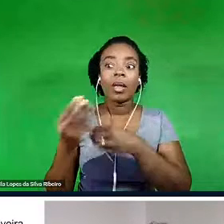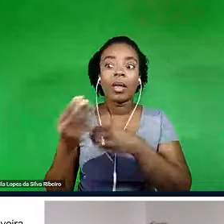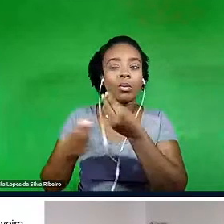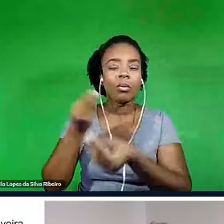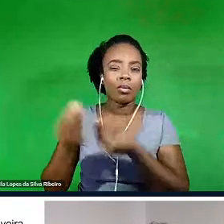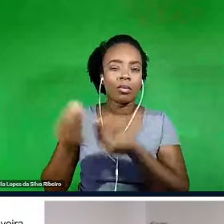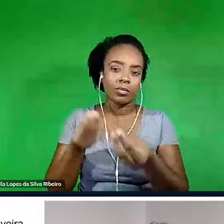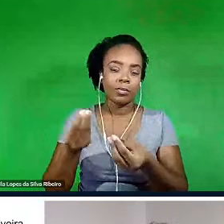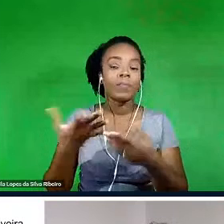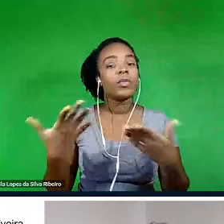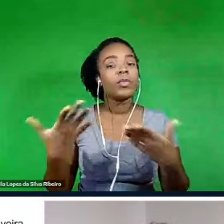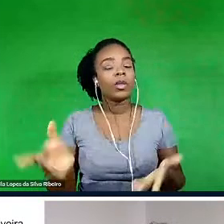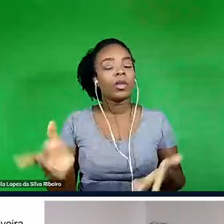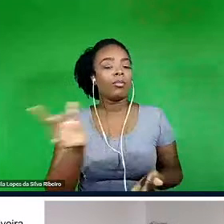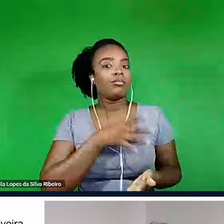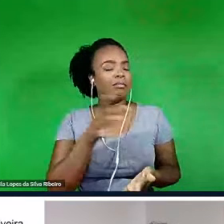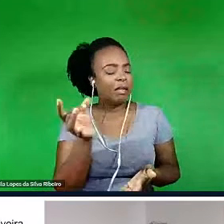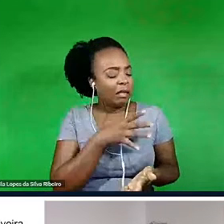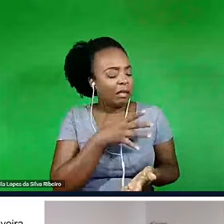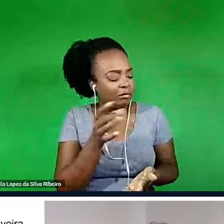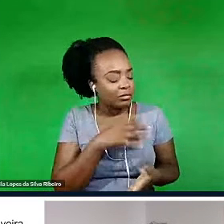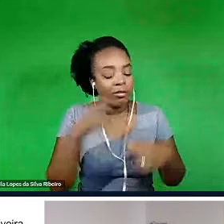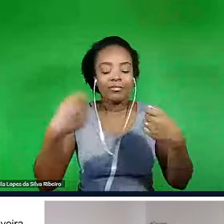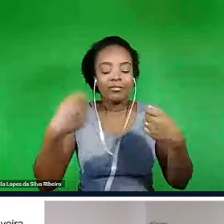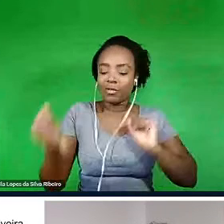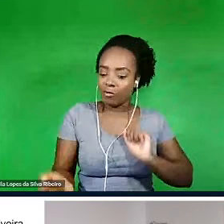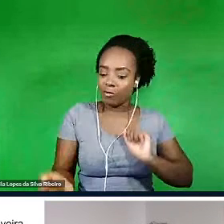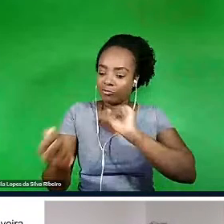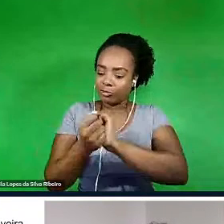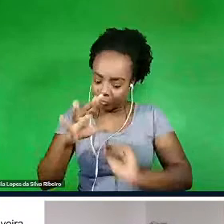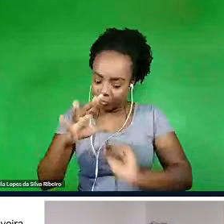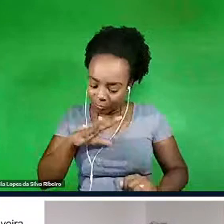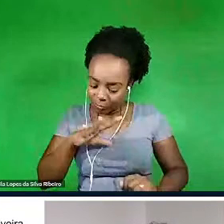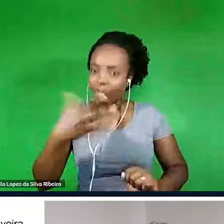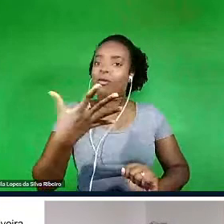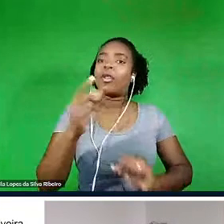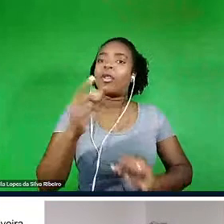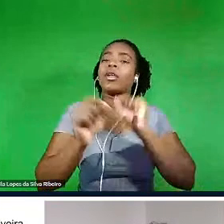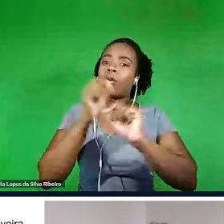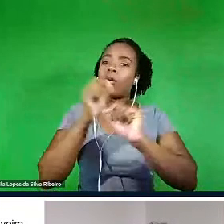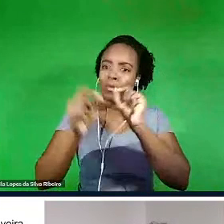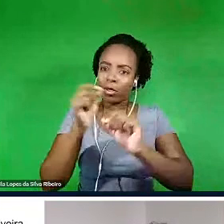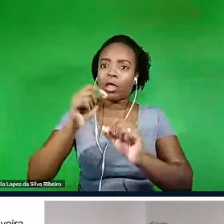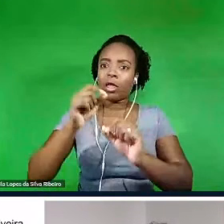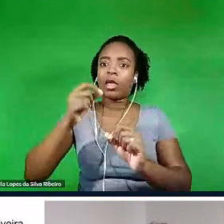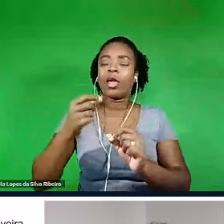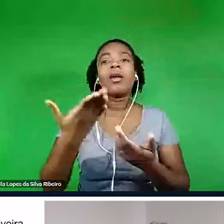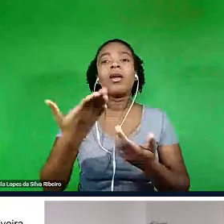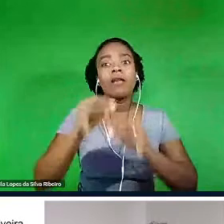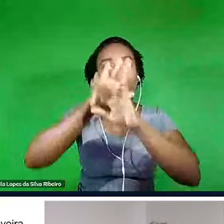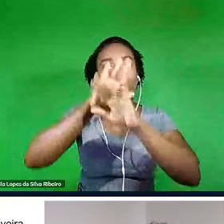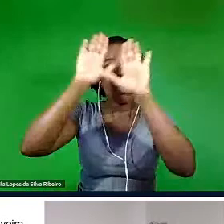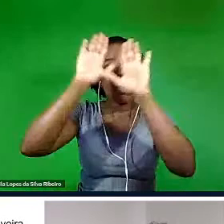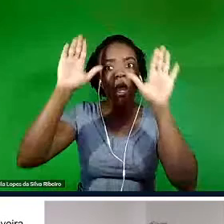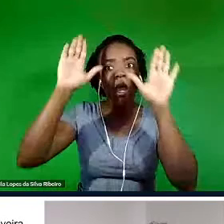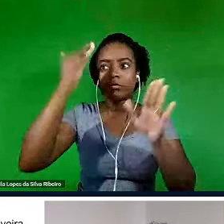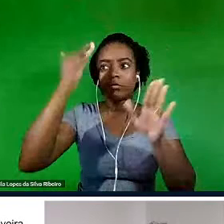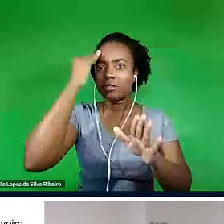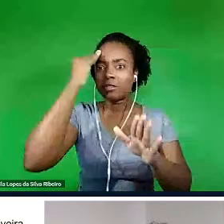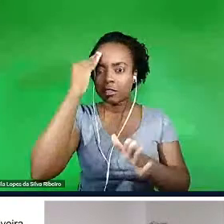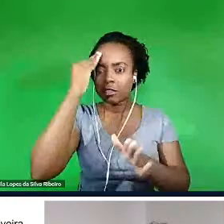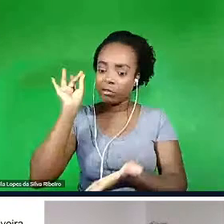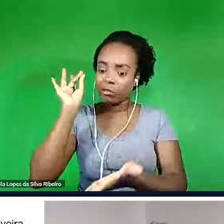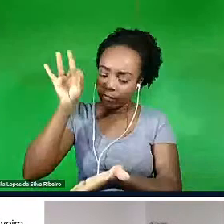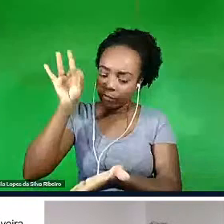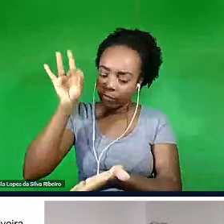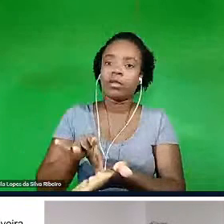ele também tem que vir com um gesto de coragem, que é de constituir uma verdade sobre esse futuro, e essa verdade não é uma verdade do